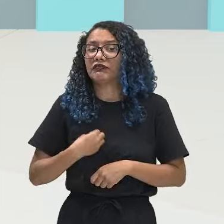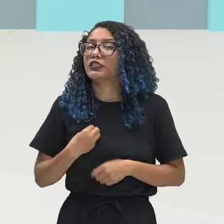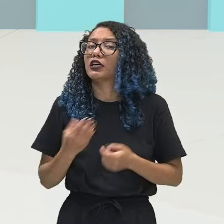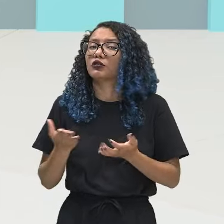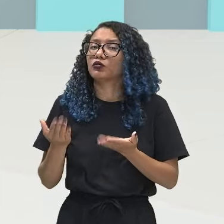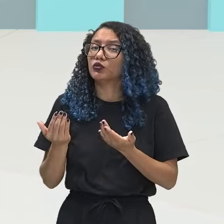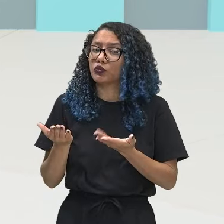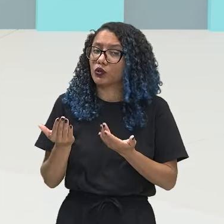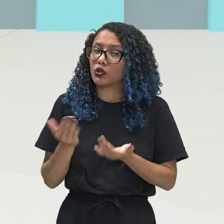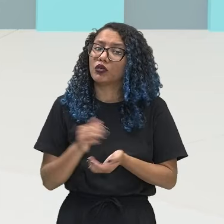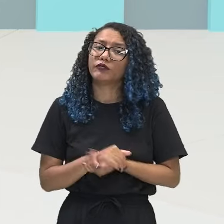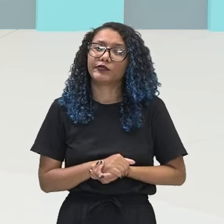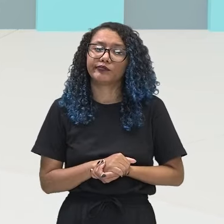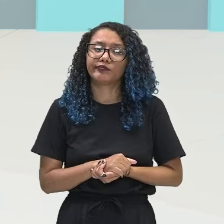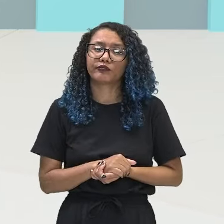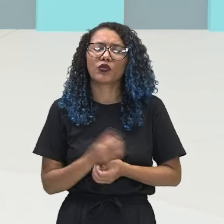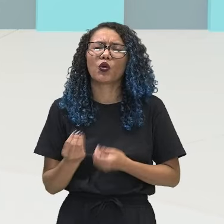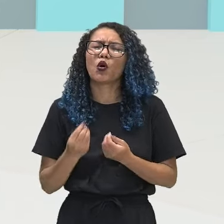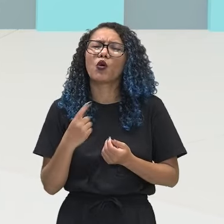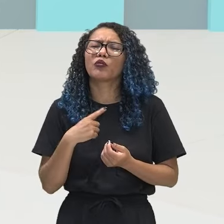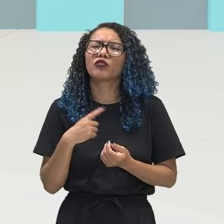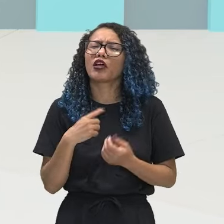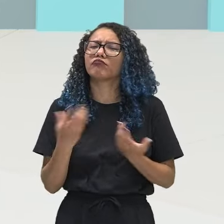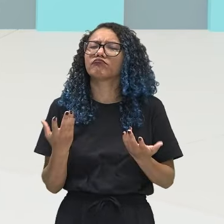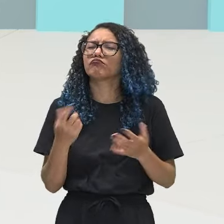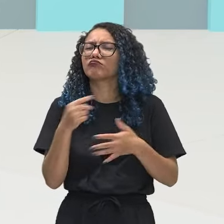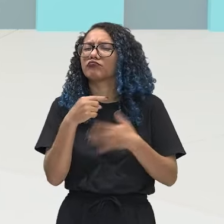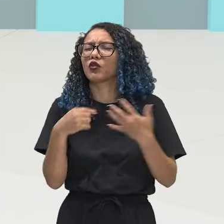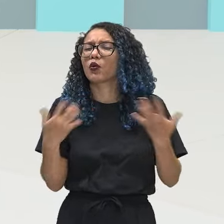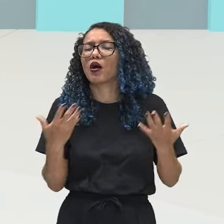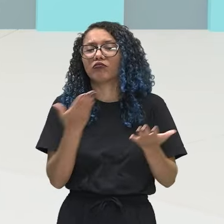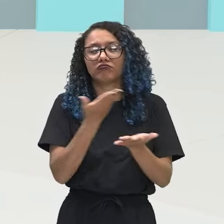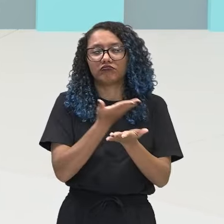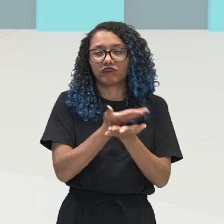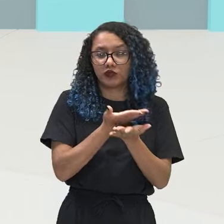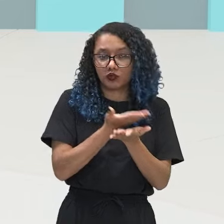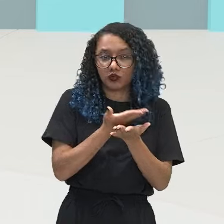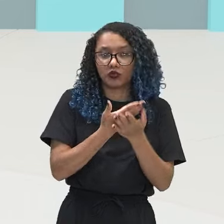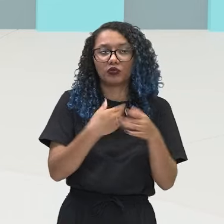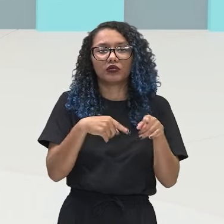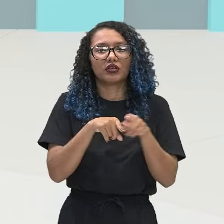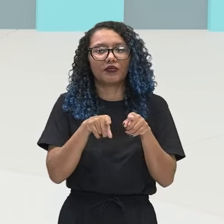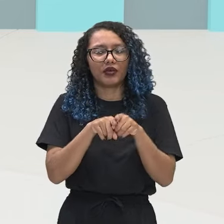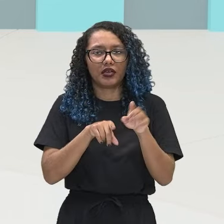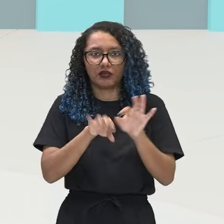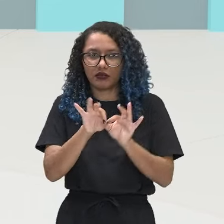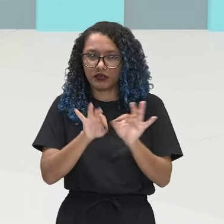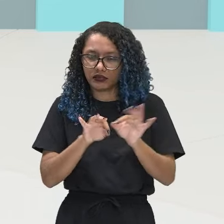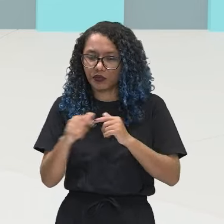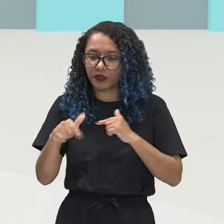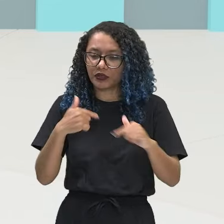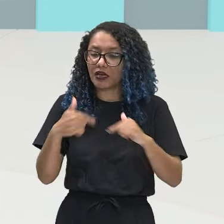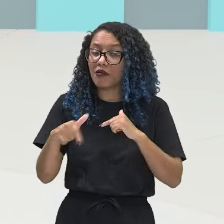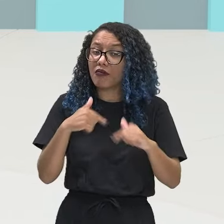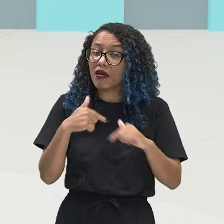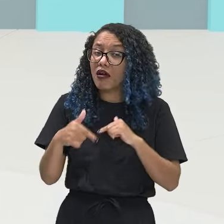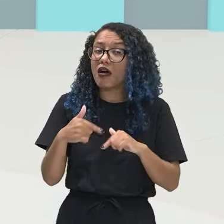marcada pelos estudos, pela preparação para o trabalho, para a vida adulta,